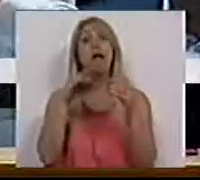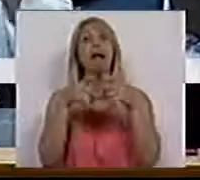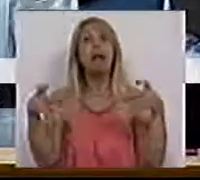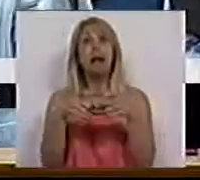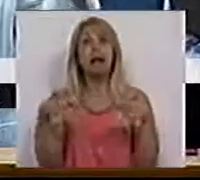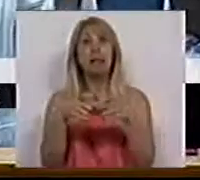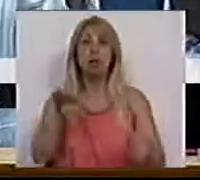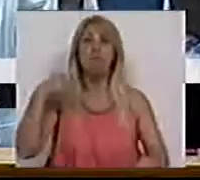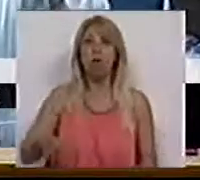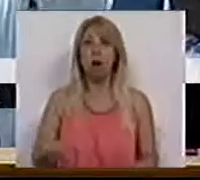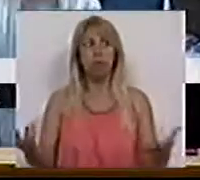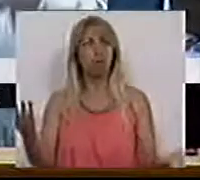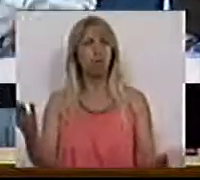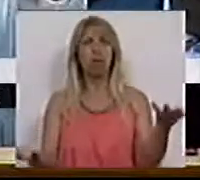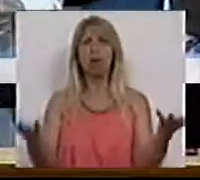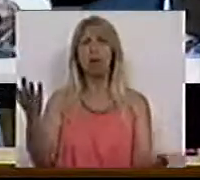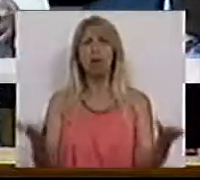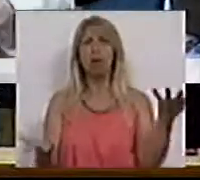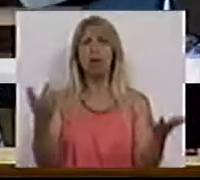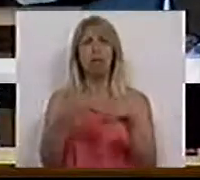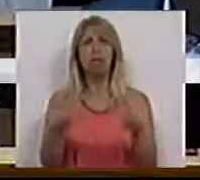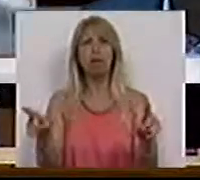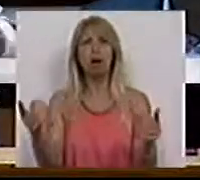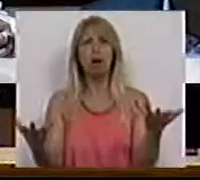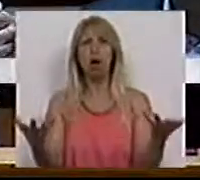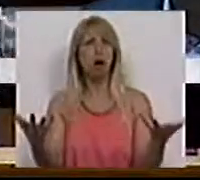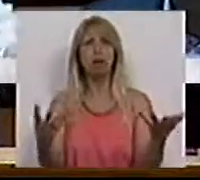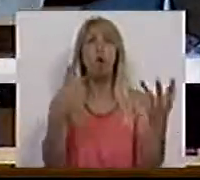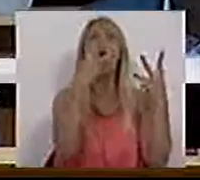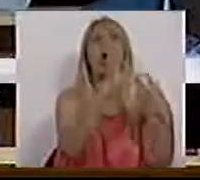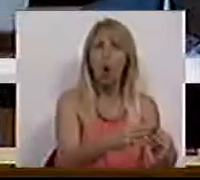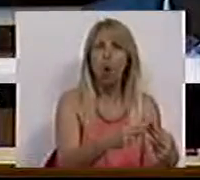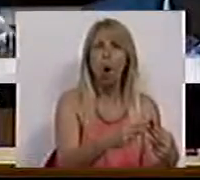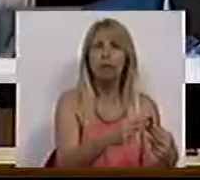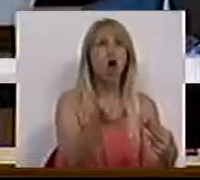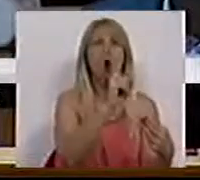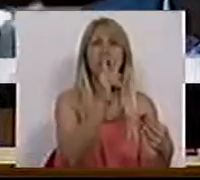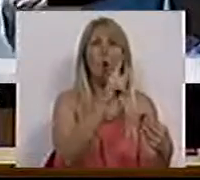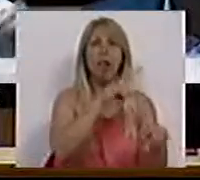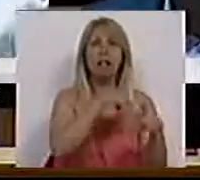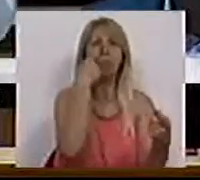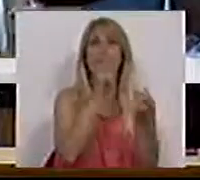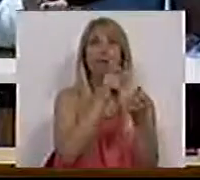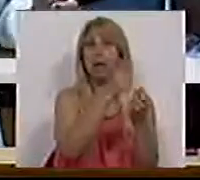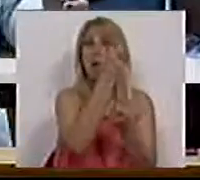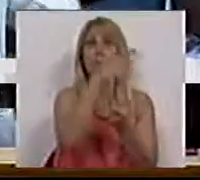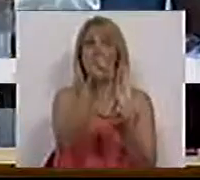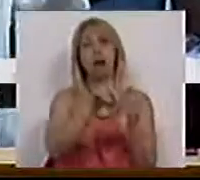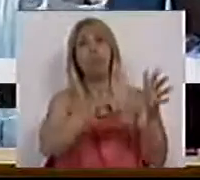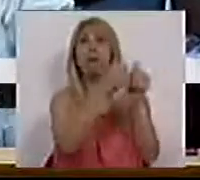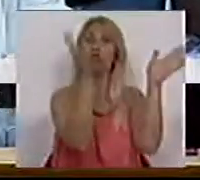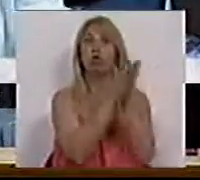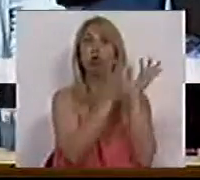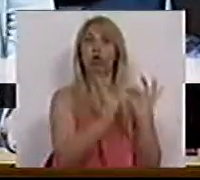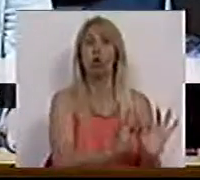e duas medidas. É para cortar, não é transitório, é permanente e é para todos. É para repor.